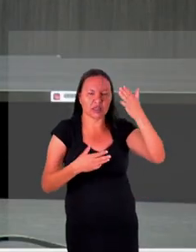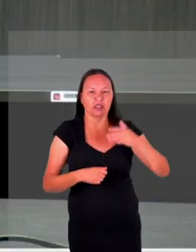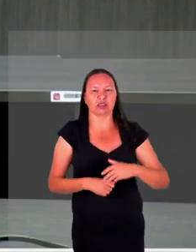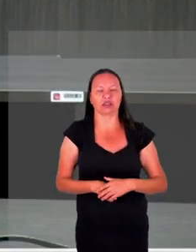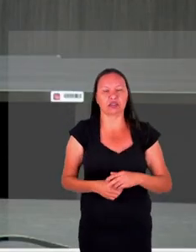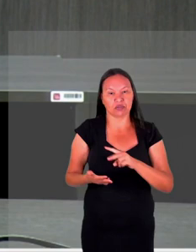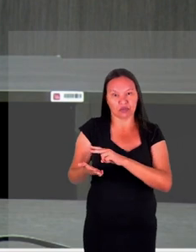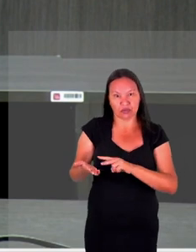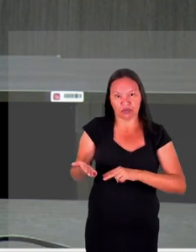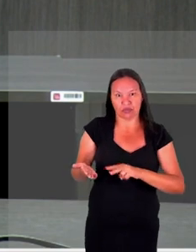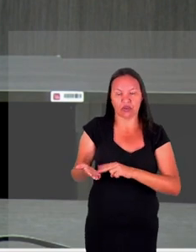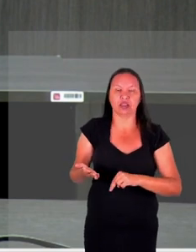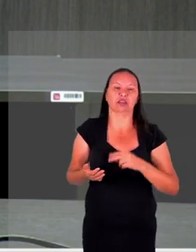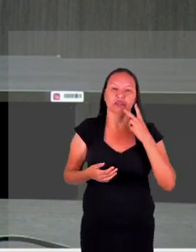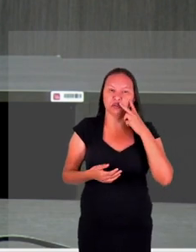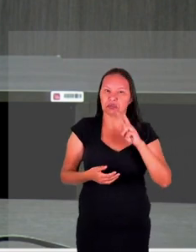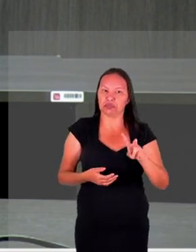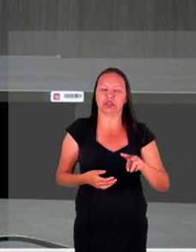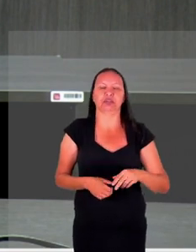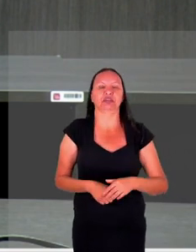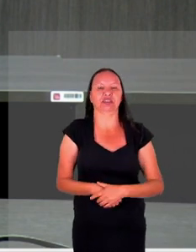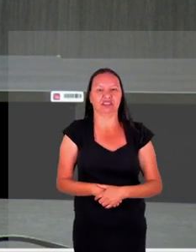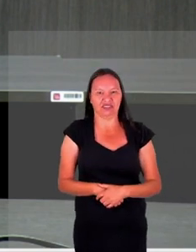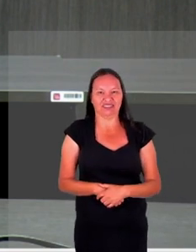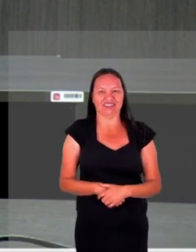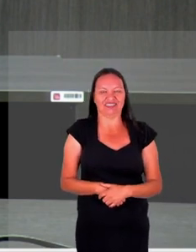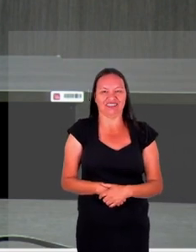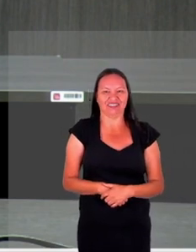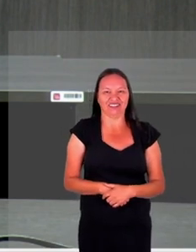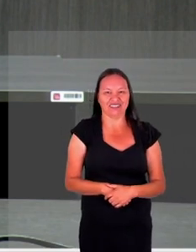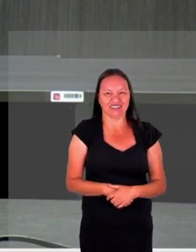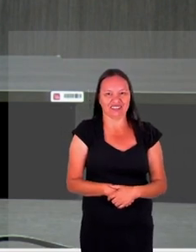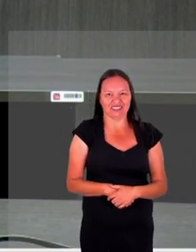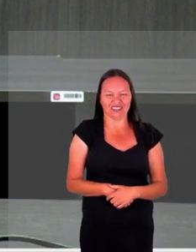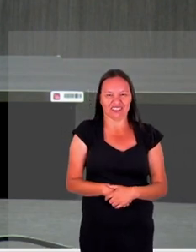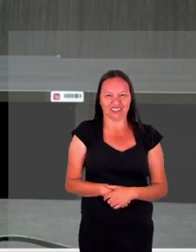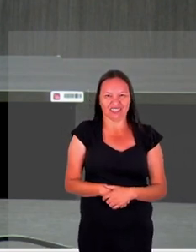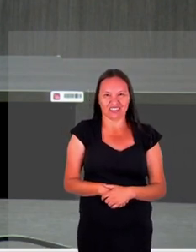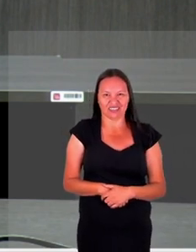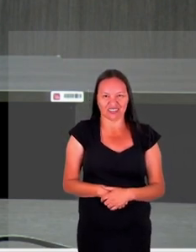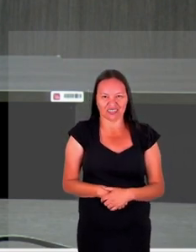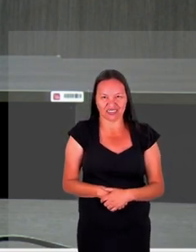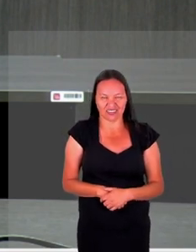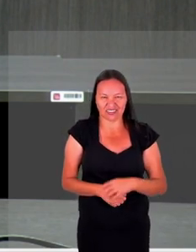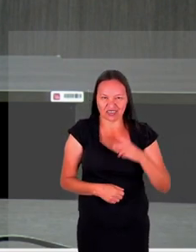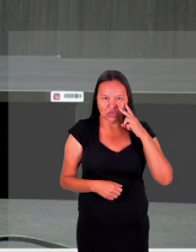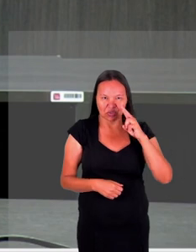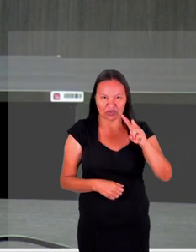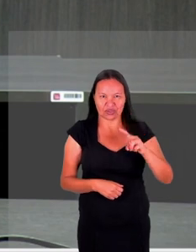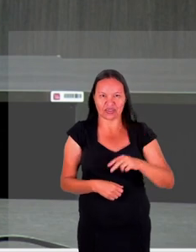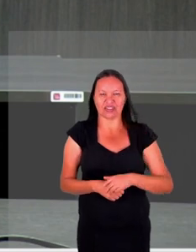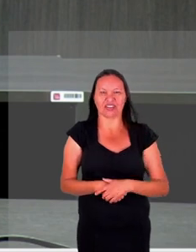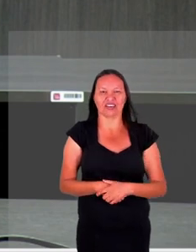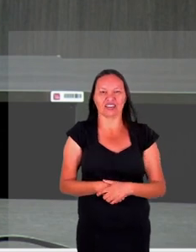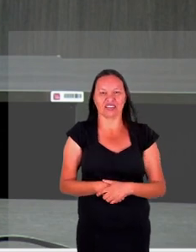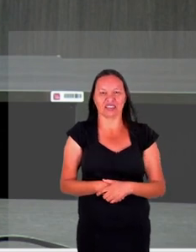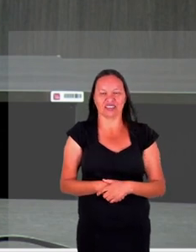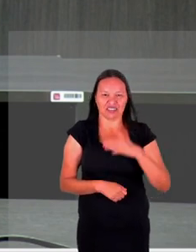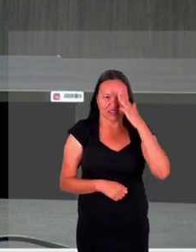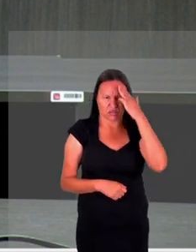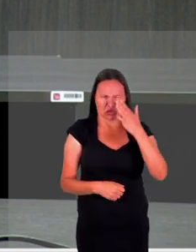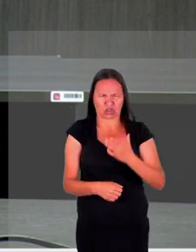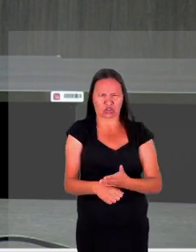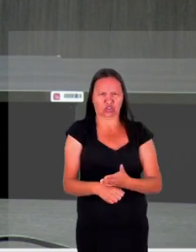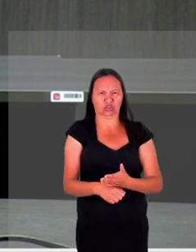porque eu fui lendo no embalo com minha péssima visão meus 5 graus de miopia e um pouquinho já de hipermetropia acredito